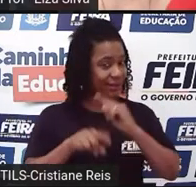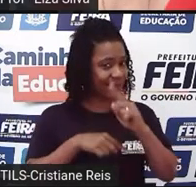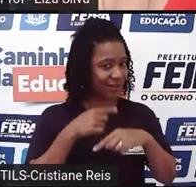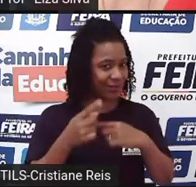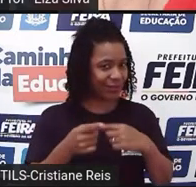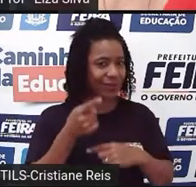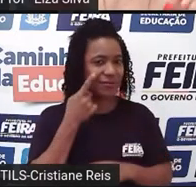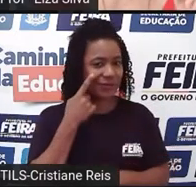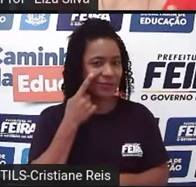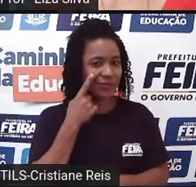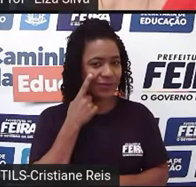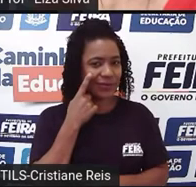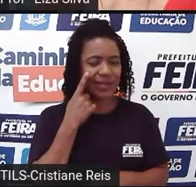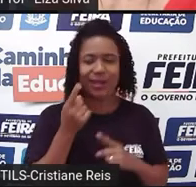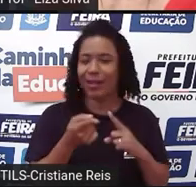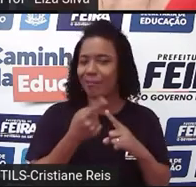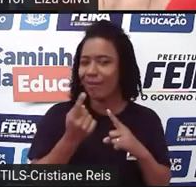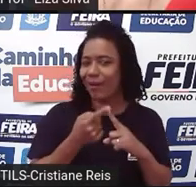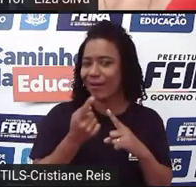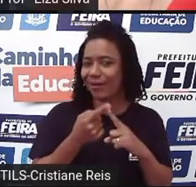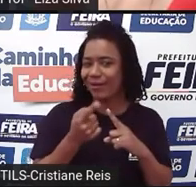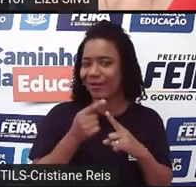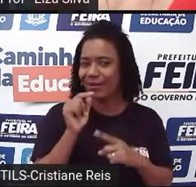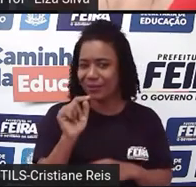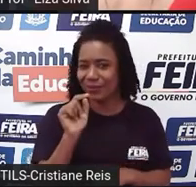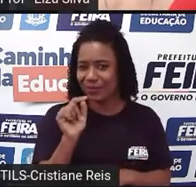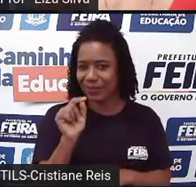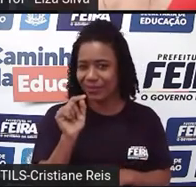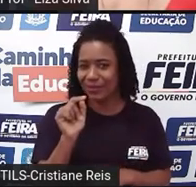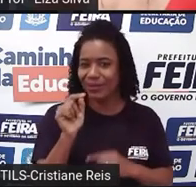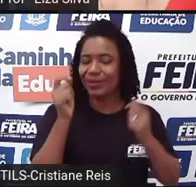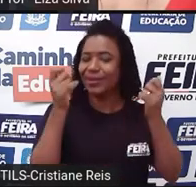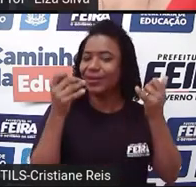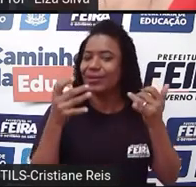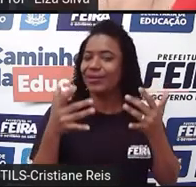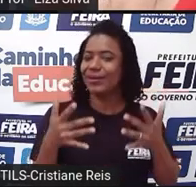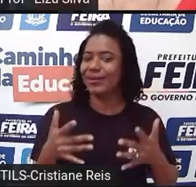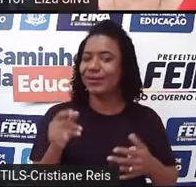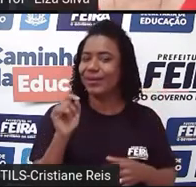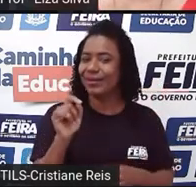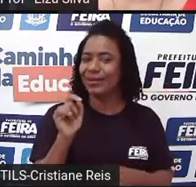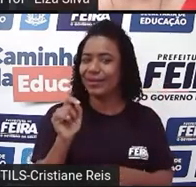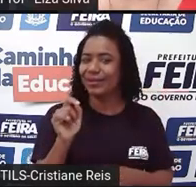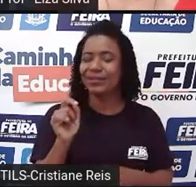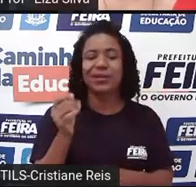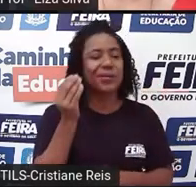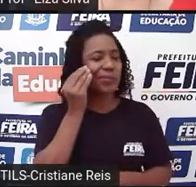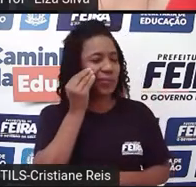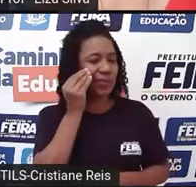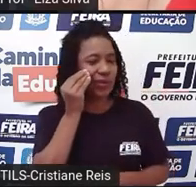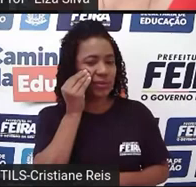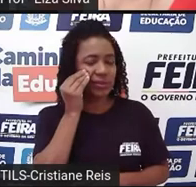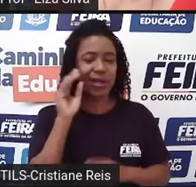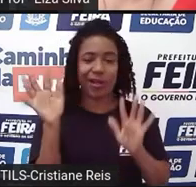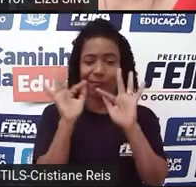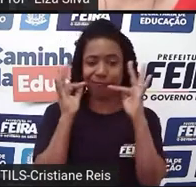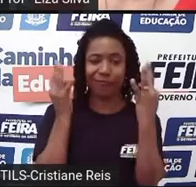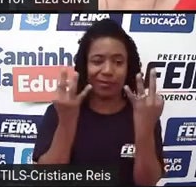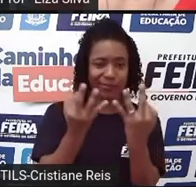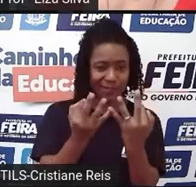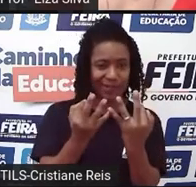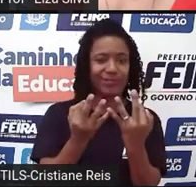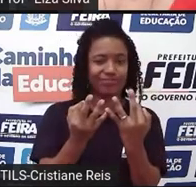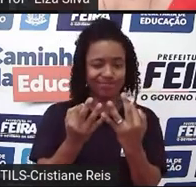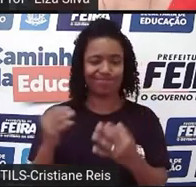A primeira cena, vamos tentar lembrar, o conto fala justamente da inimizade que existe entre as famílias